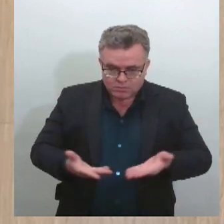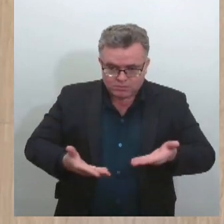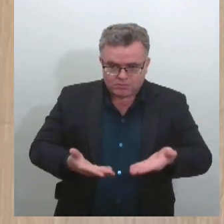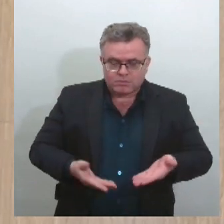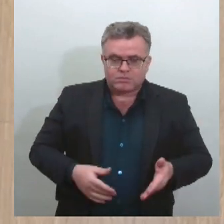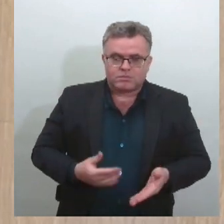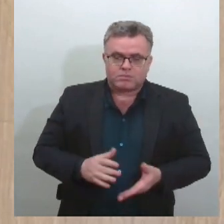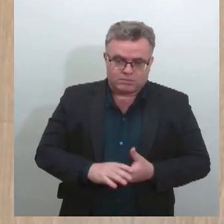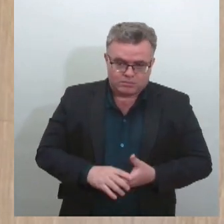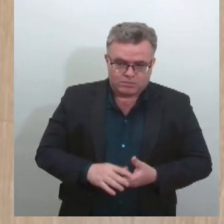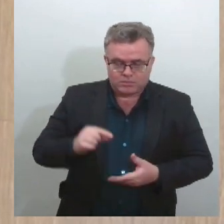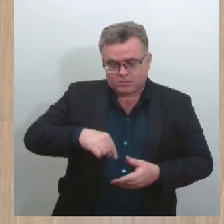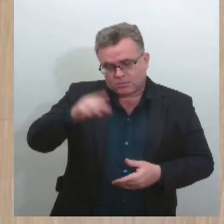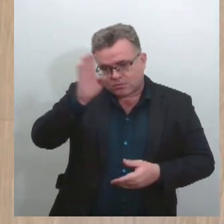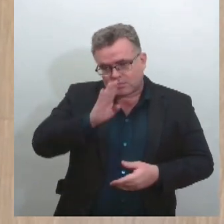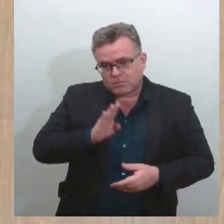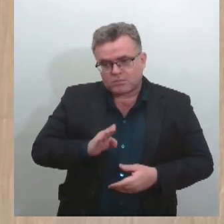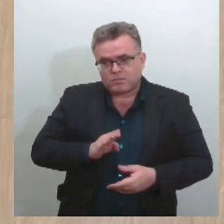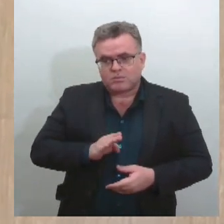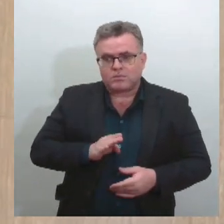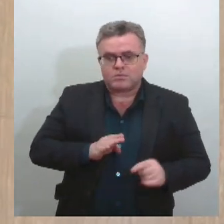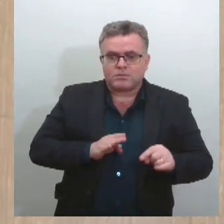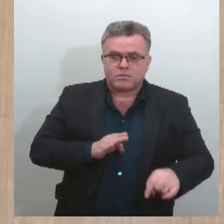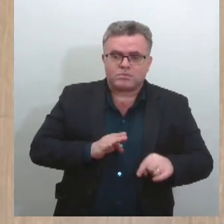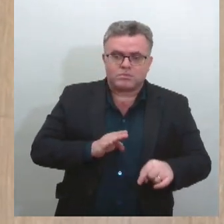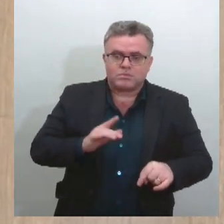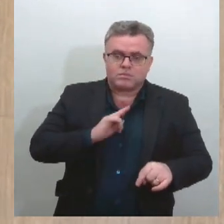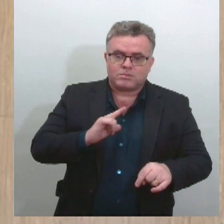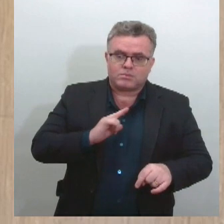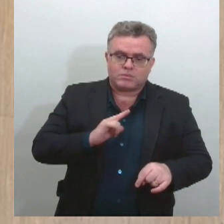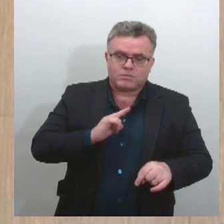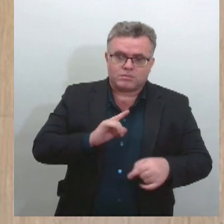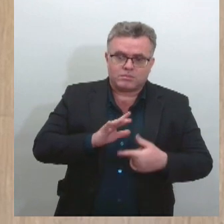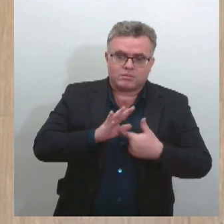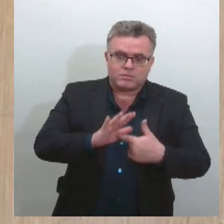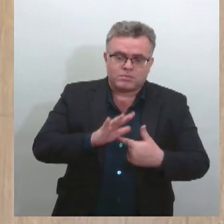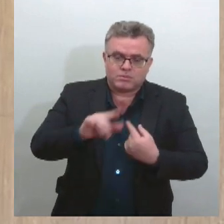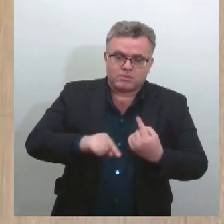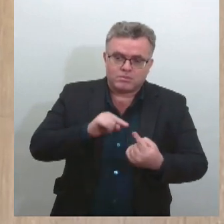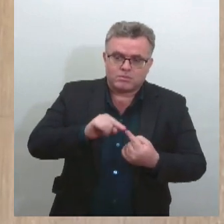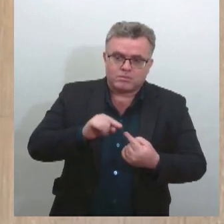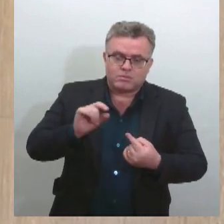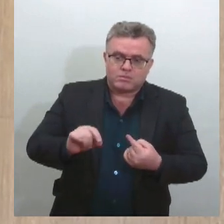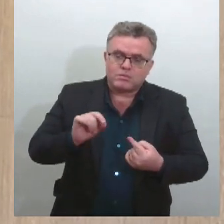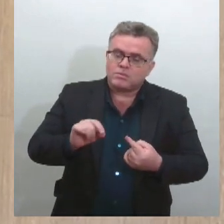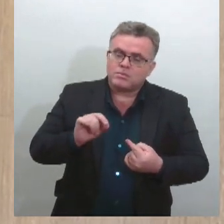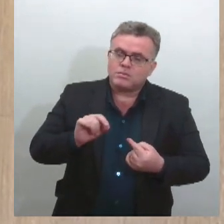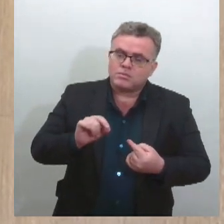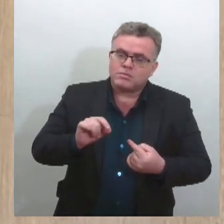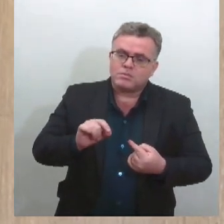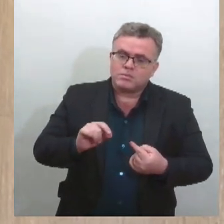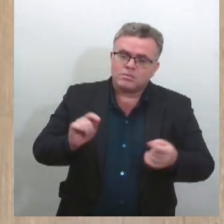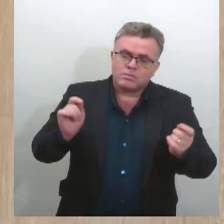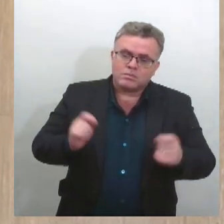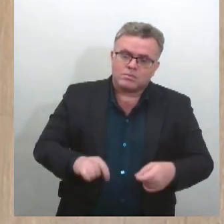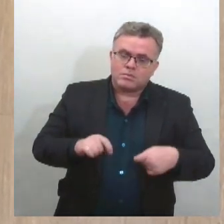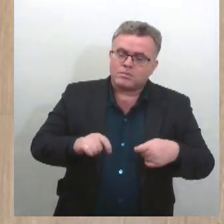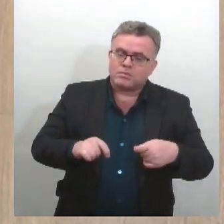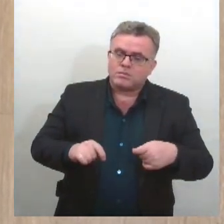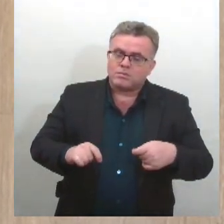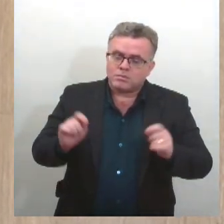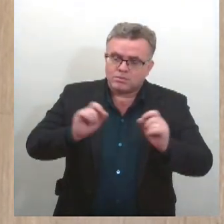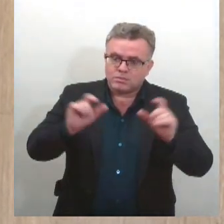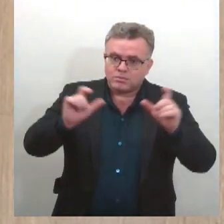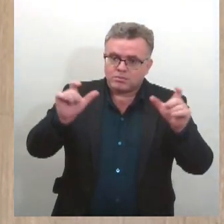Ministério da Saúde tem uma data específica, que é o dia 5 de maio, que traz um alerta para conscientizar mesmo a